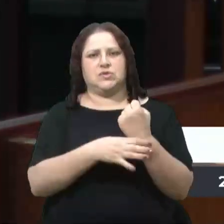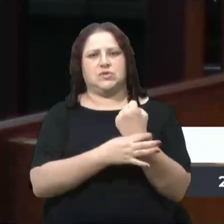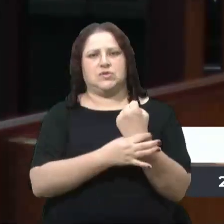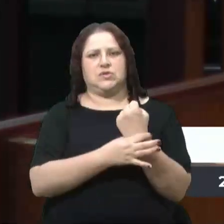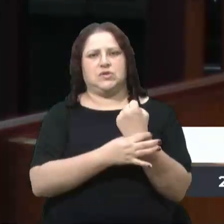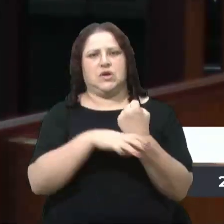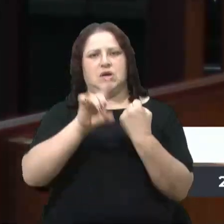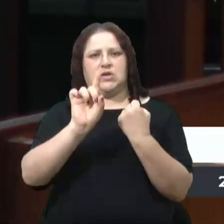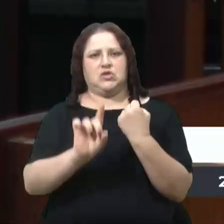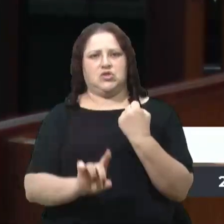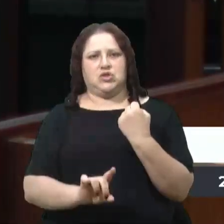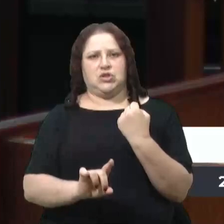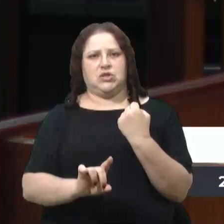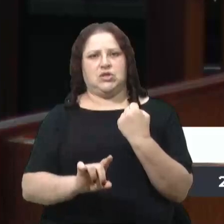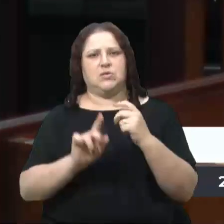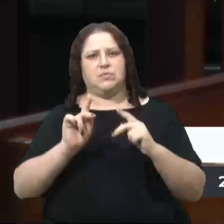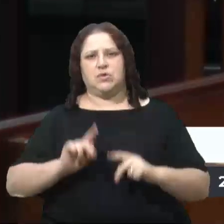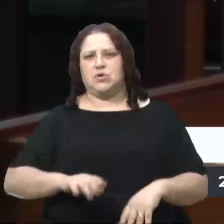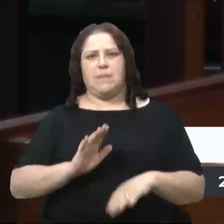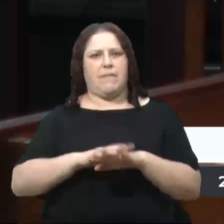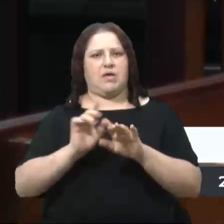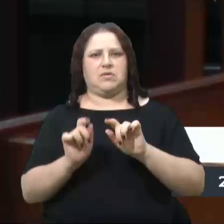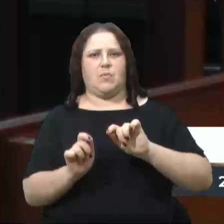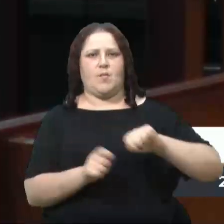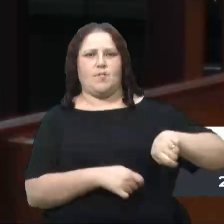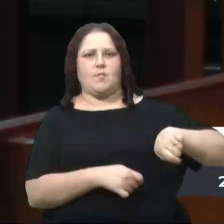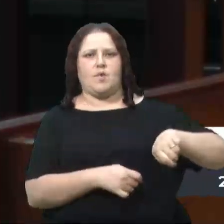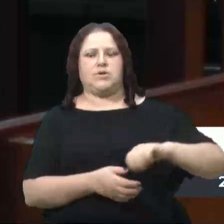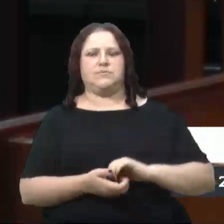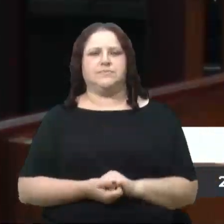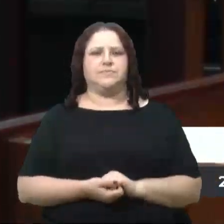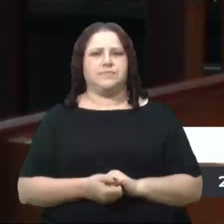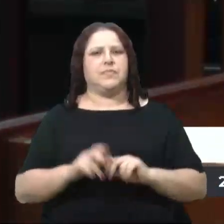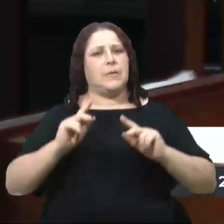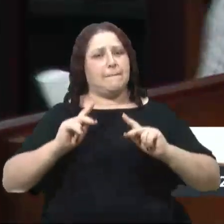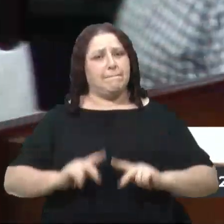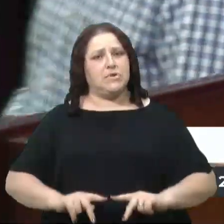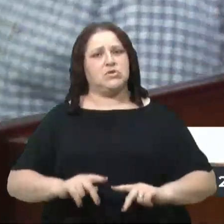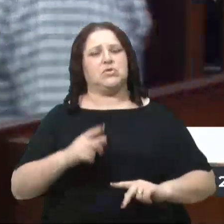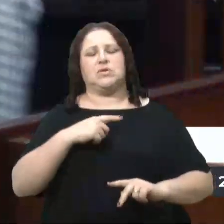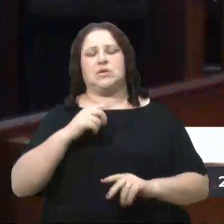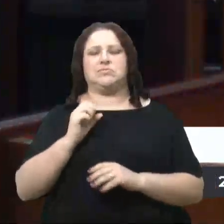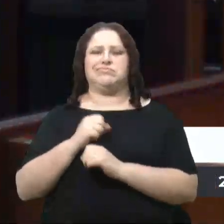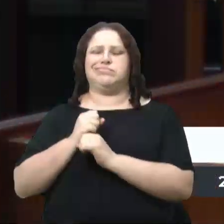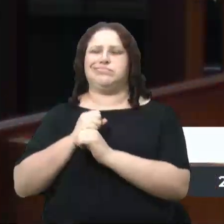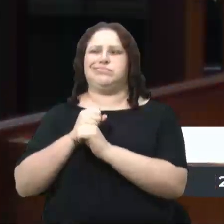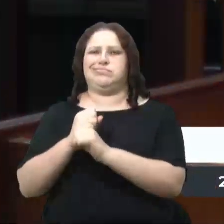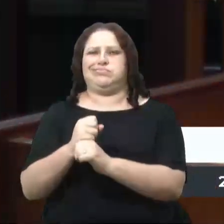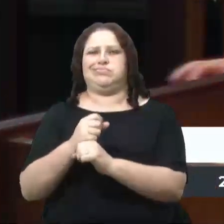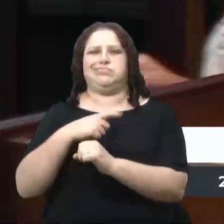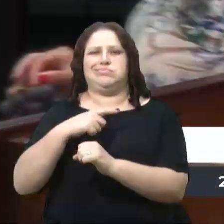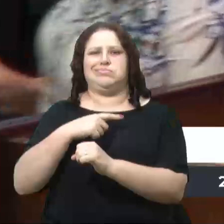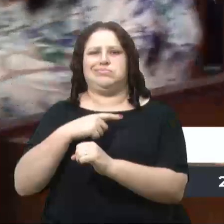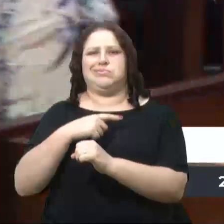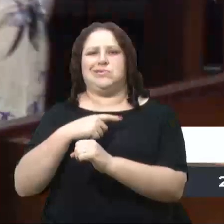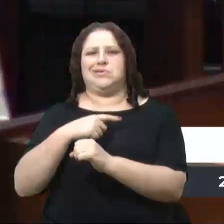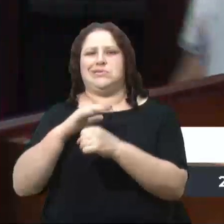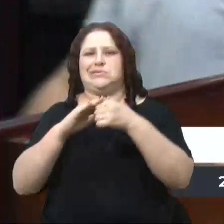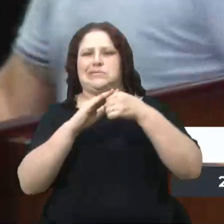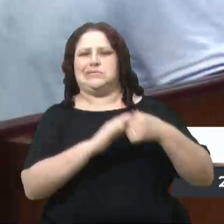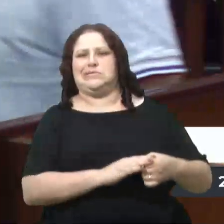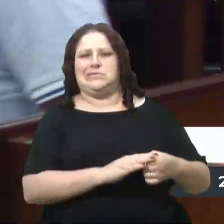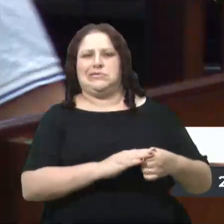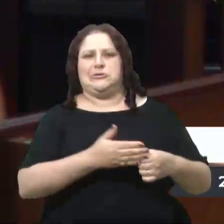os direitos dos mais excluídos. Daqueles que estão há séculos sendo silenciados e que têm seus